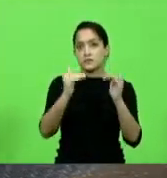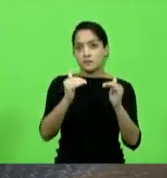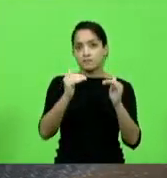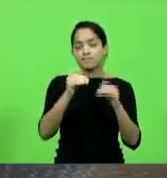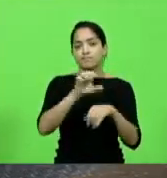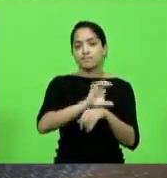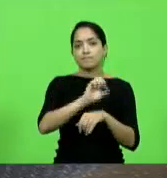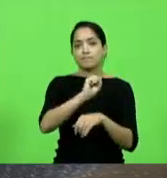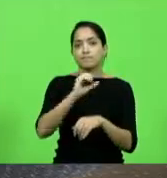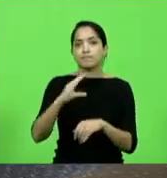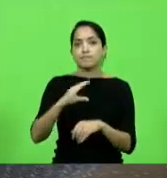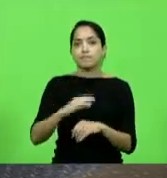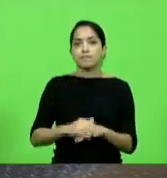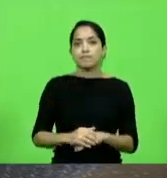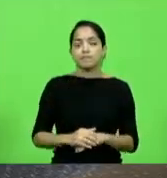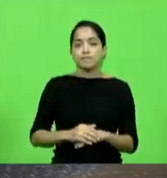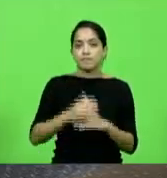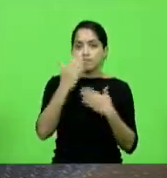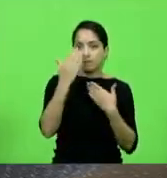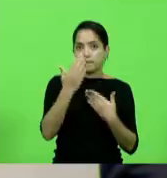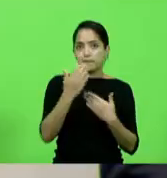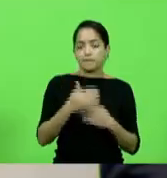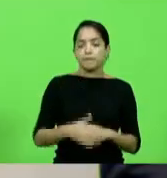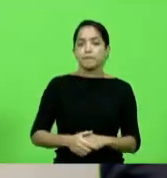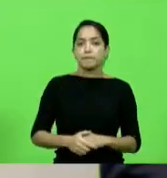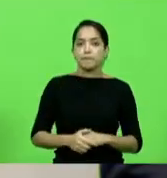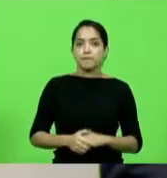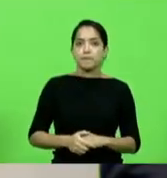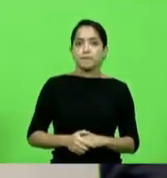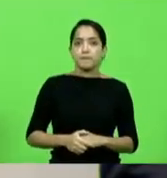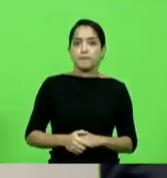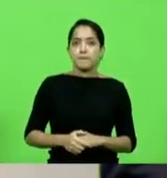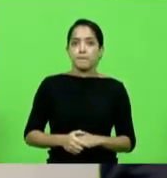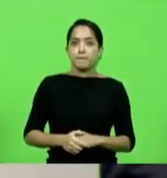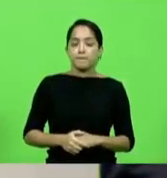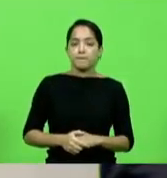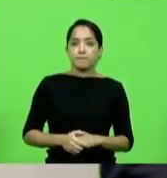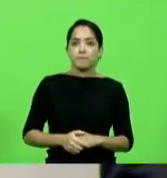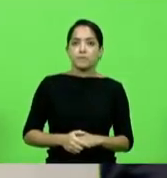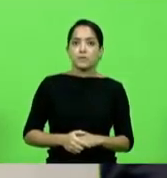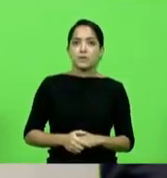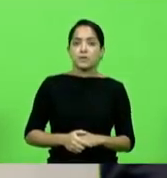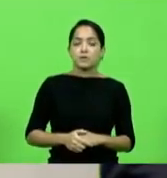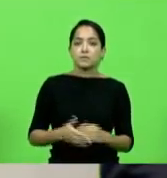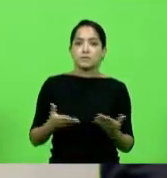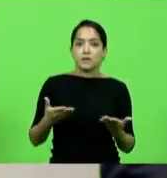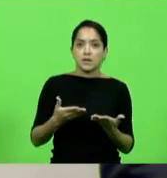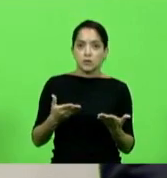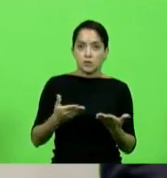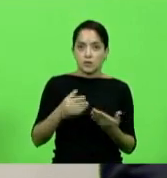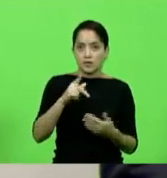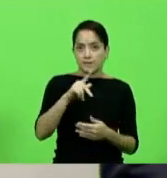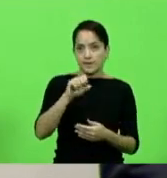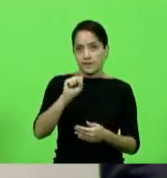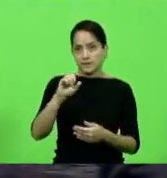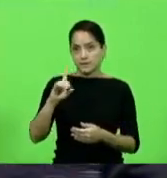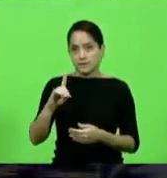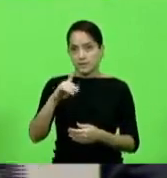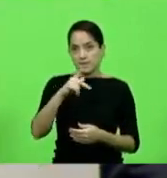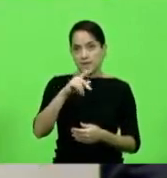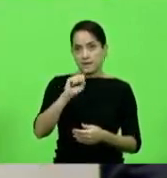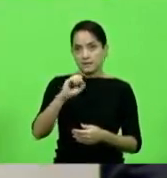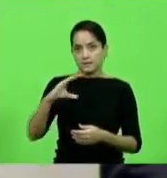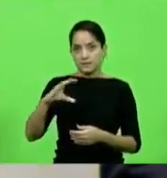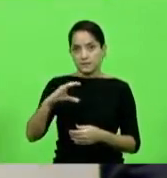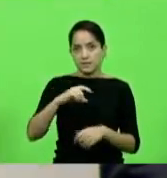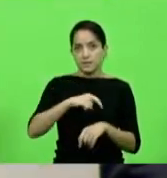Santa Catarina muito obrigado senhor presidente dando continuidade o bloco PSD PSC por